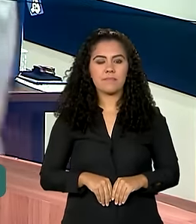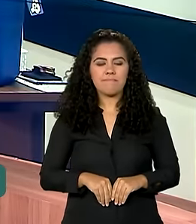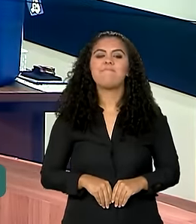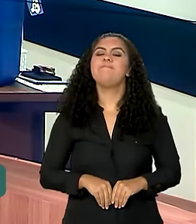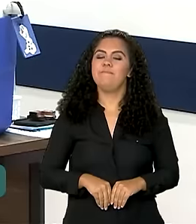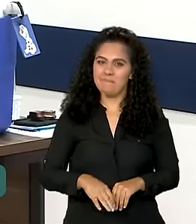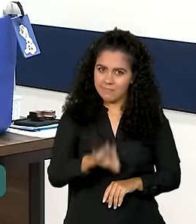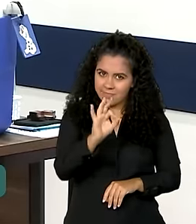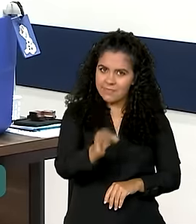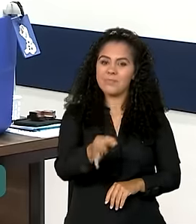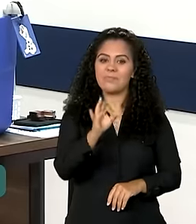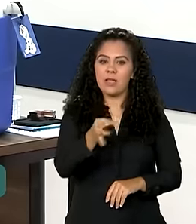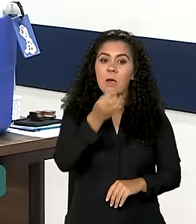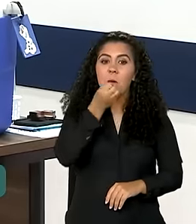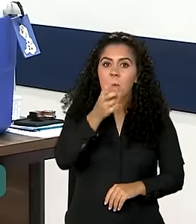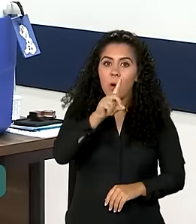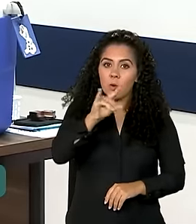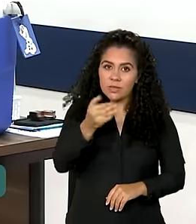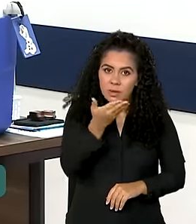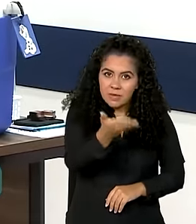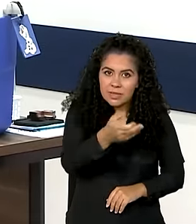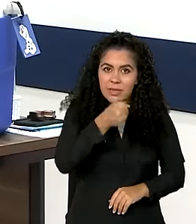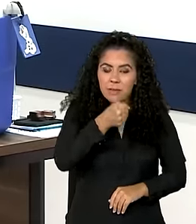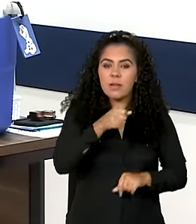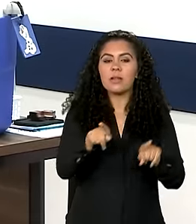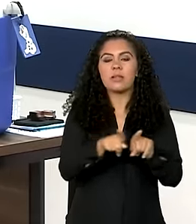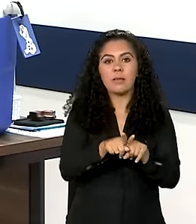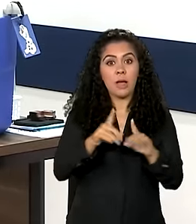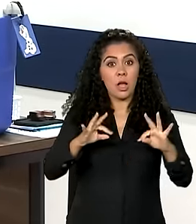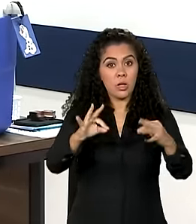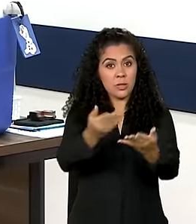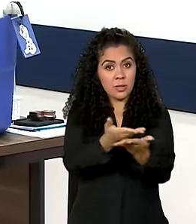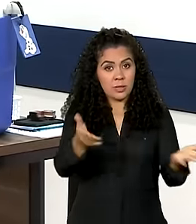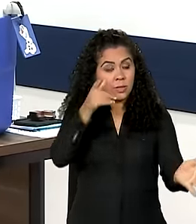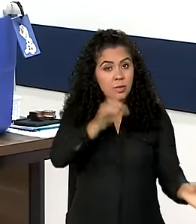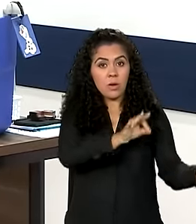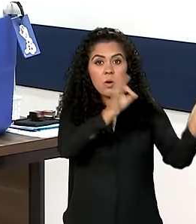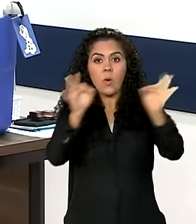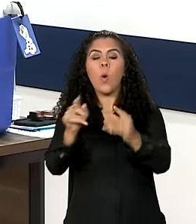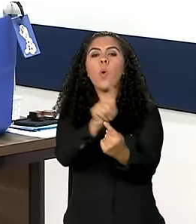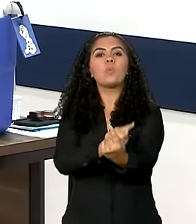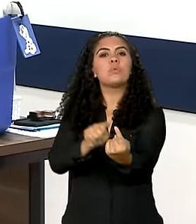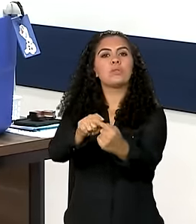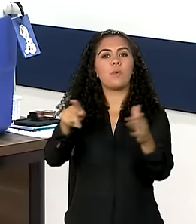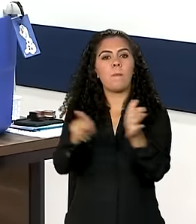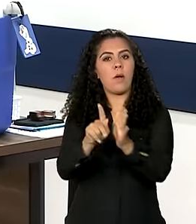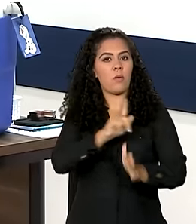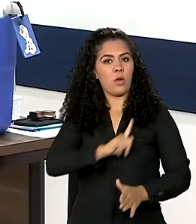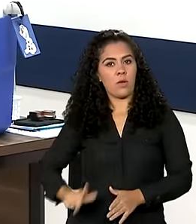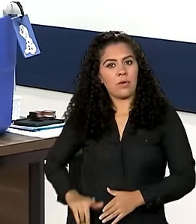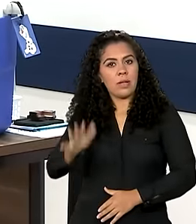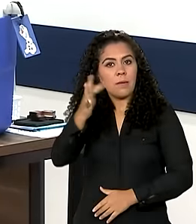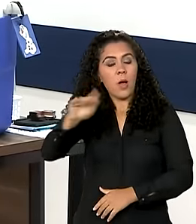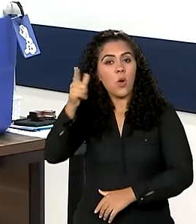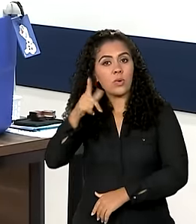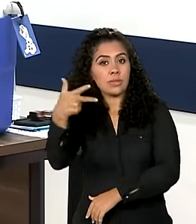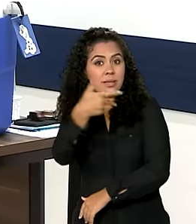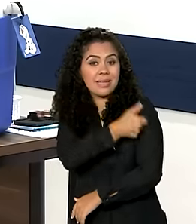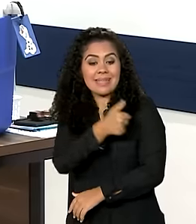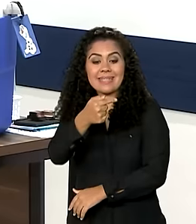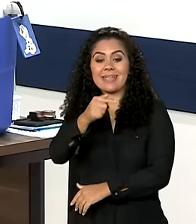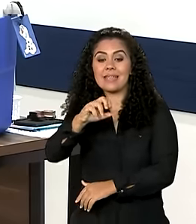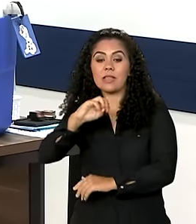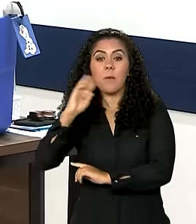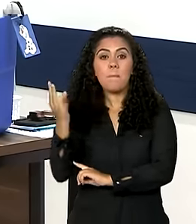Exatamente, Vanessa. Bom dia a você e a todos. O objetivo do governo federal é vacinar pelo menos 70 milhões de